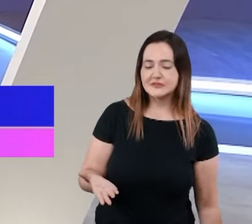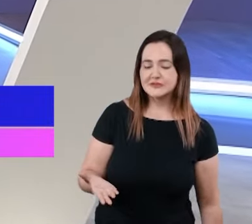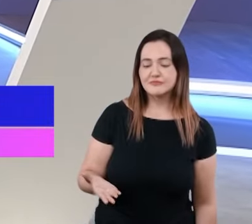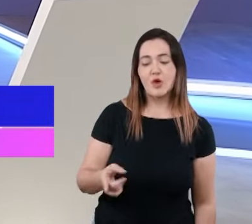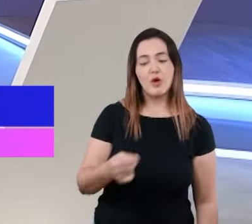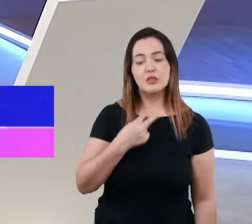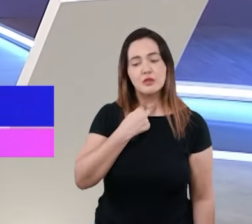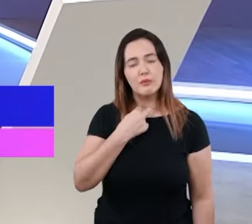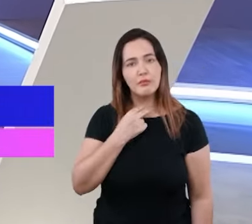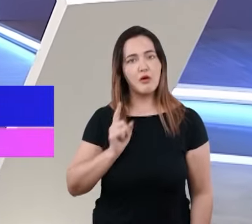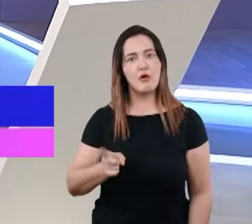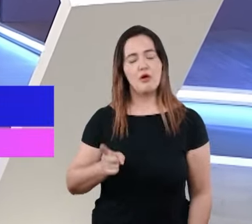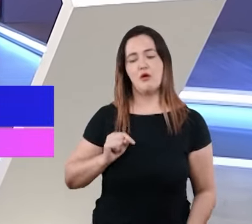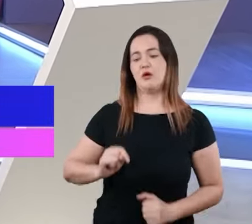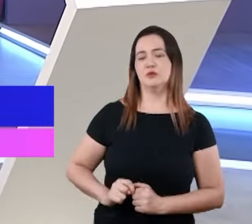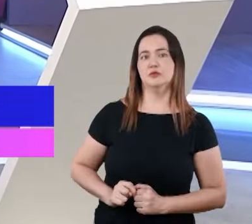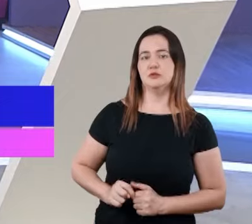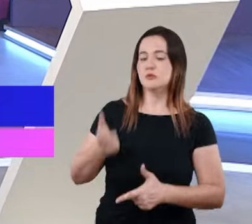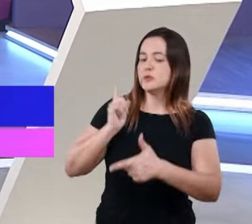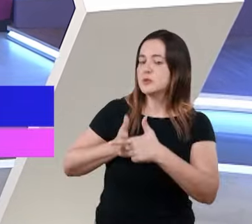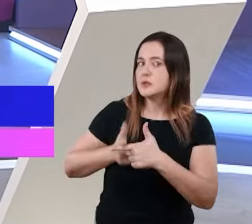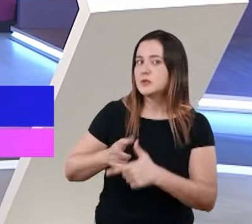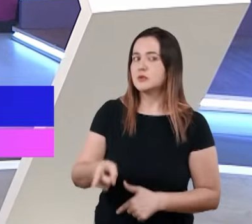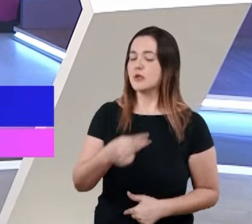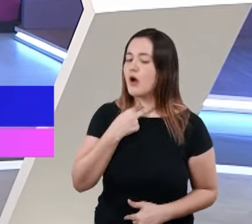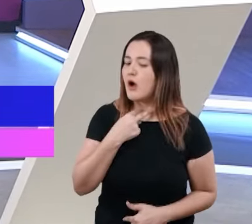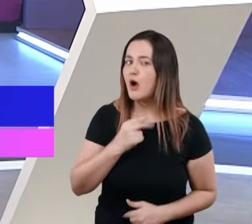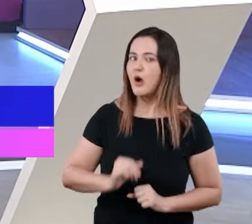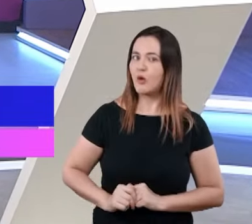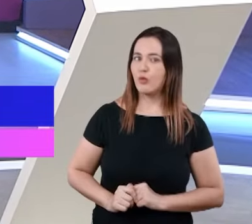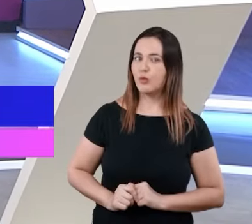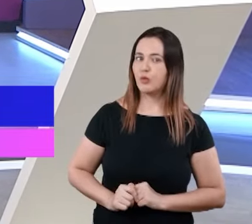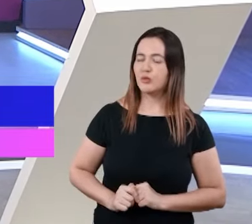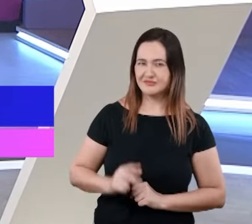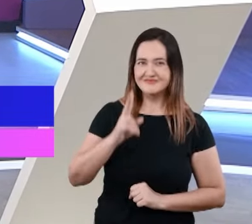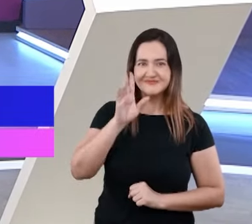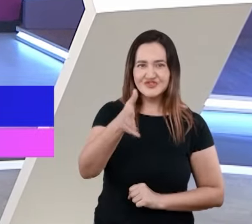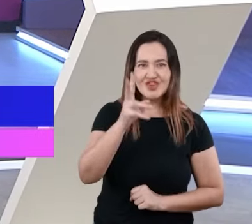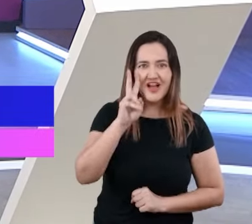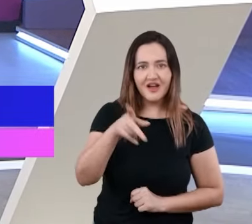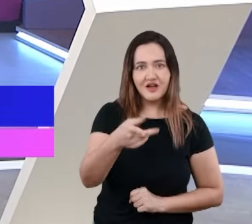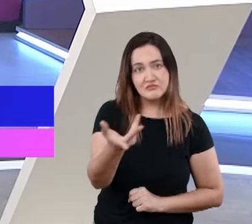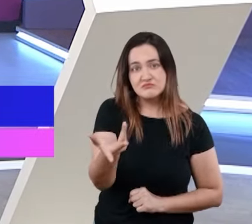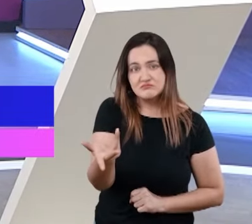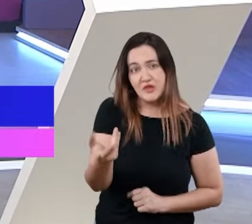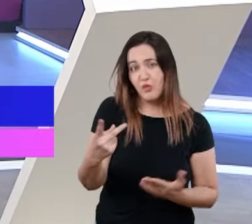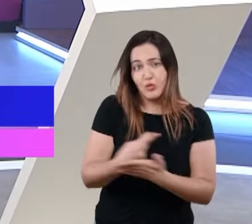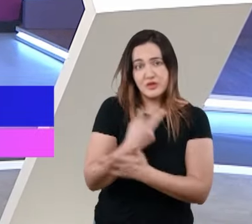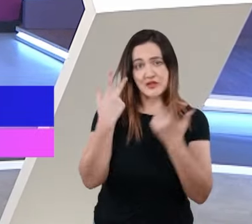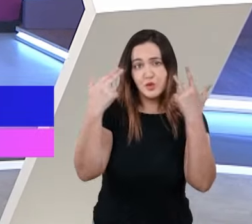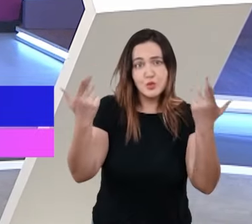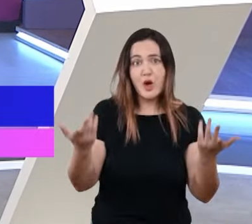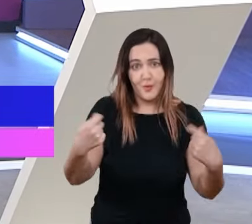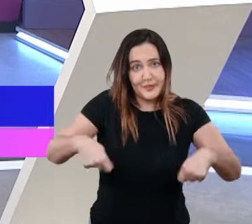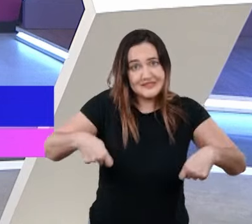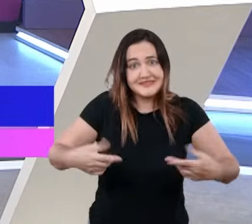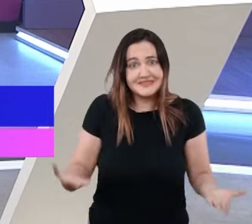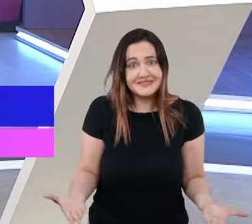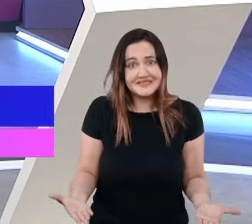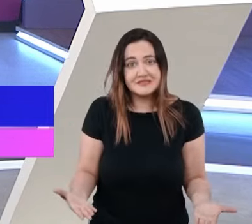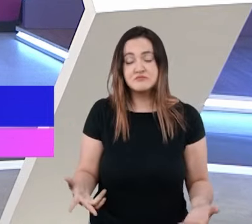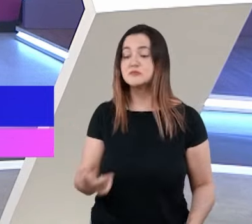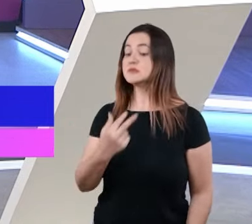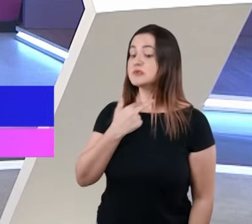E você já deve ter punido seus filhos. E punir significa educar, orientar, repreender,